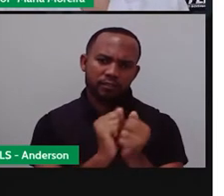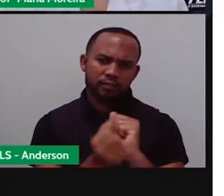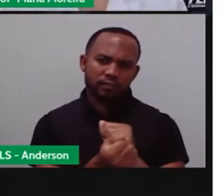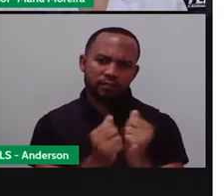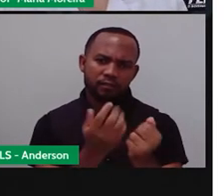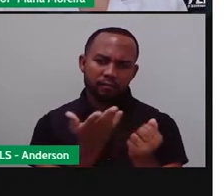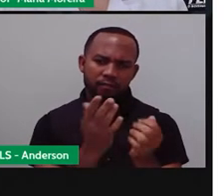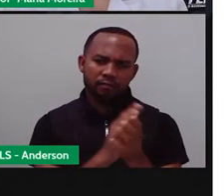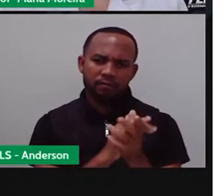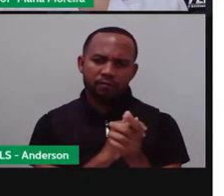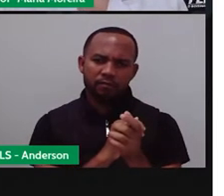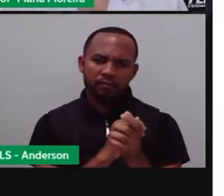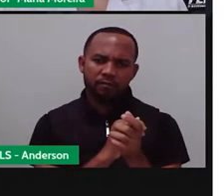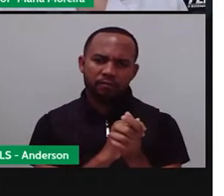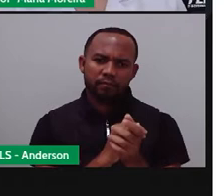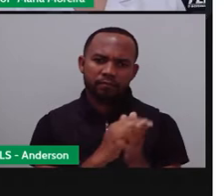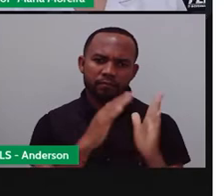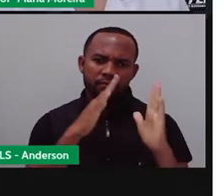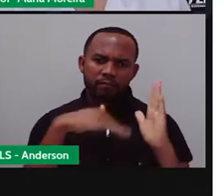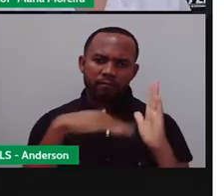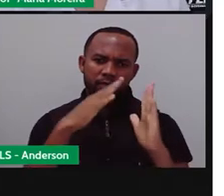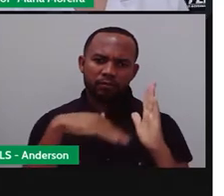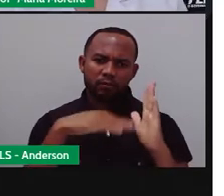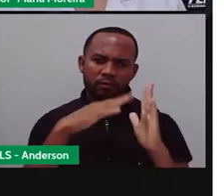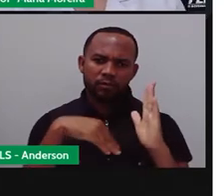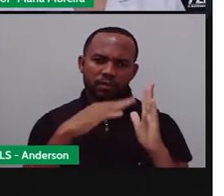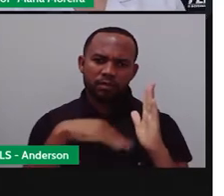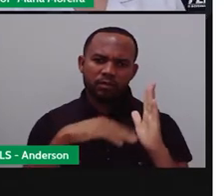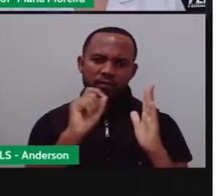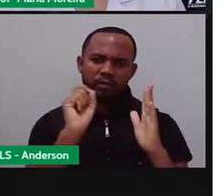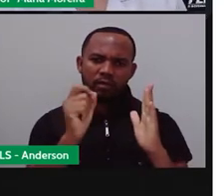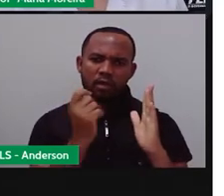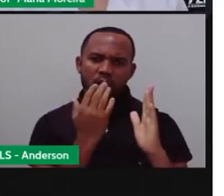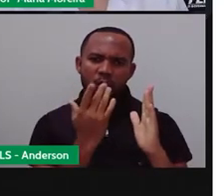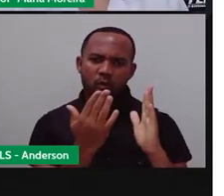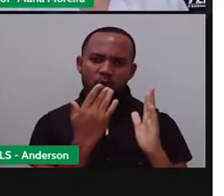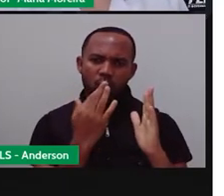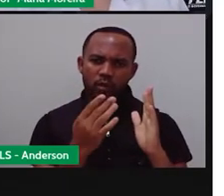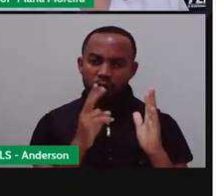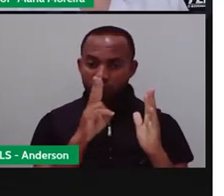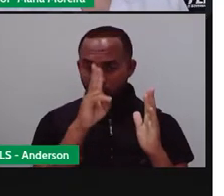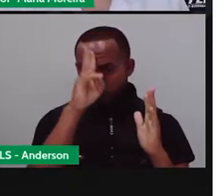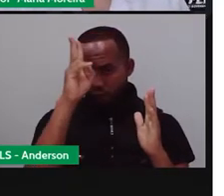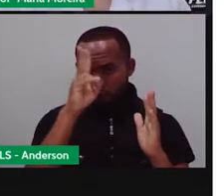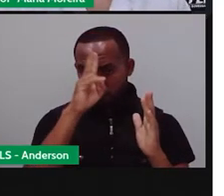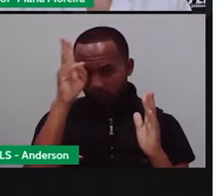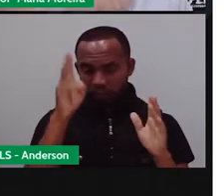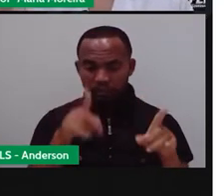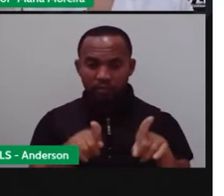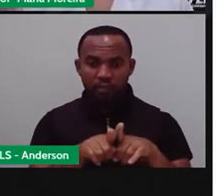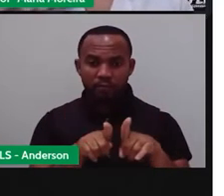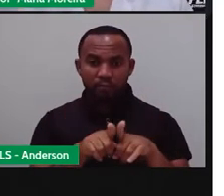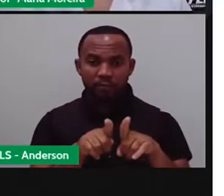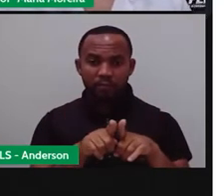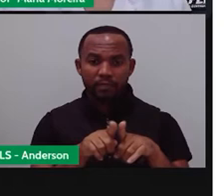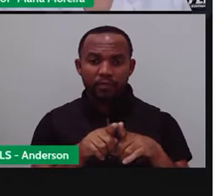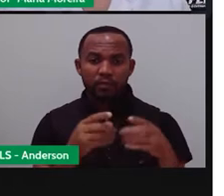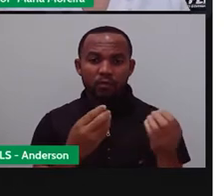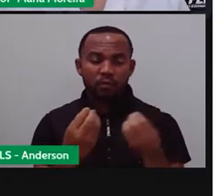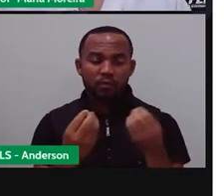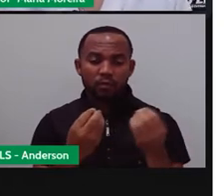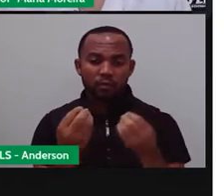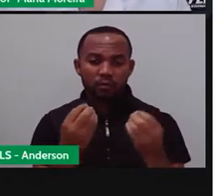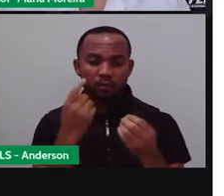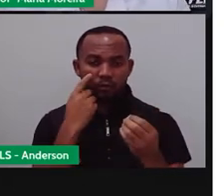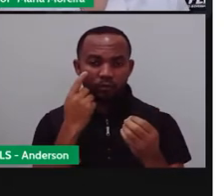Bom, suas pinturas, né? Contam com cores vibrantes, como a Pró falou, e traços bem demarcados, que são essas linhas pretas que ele